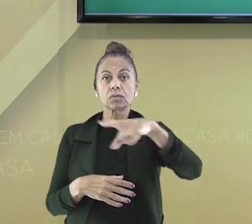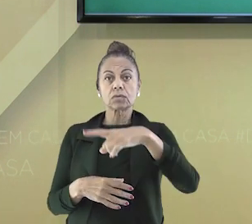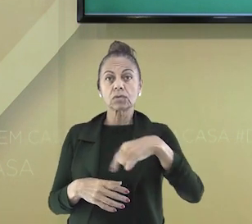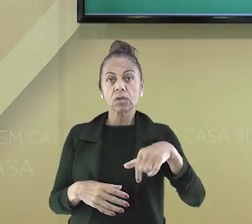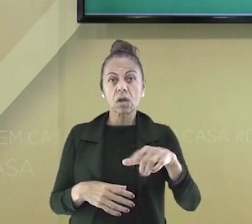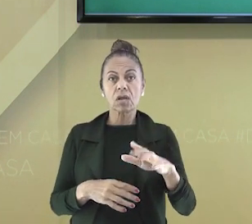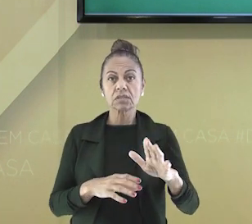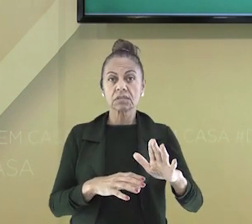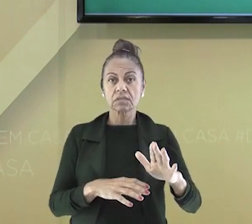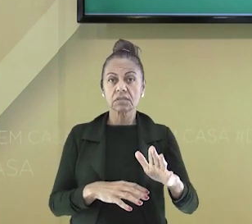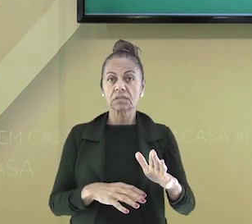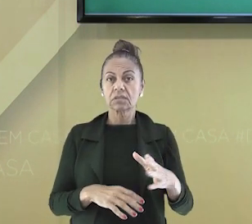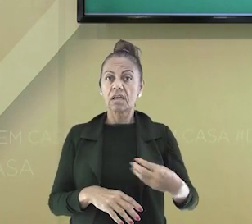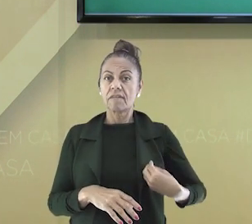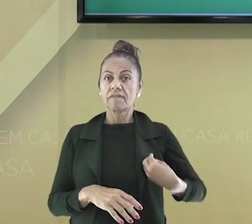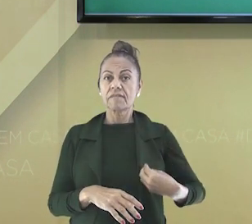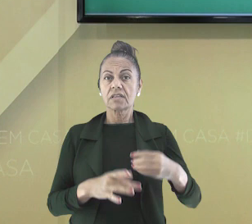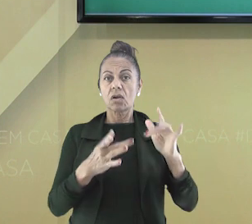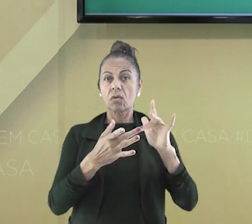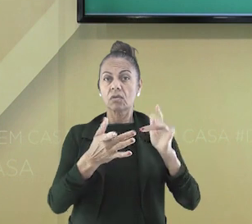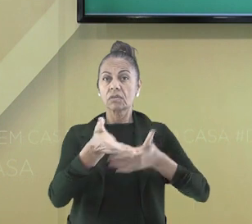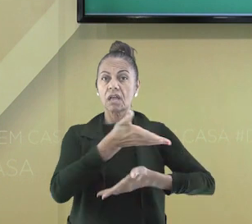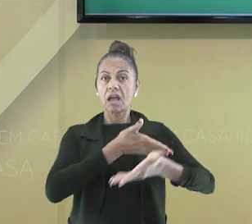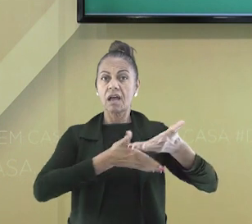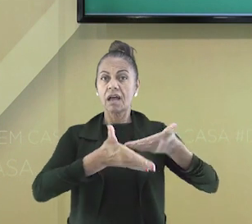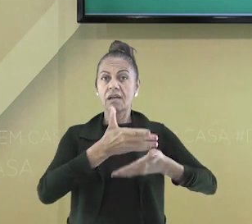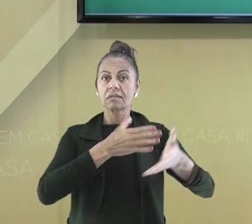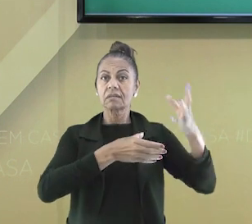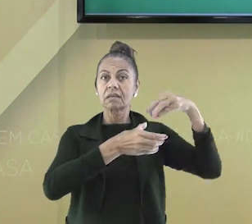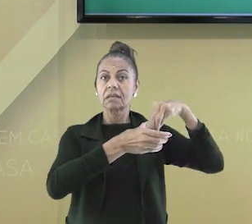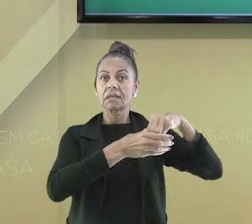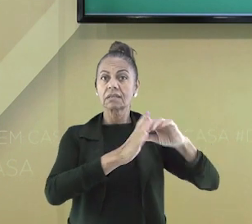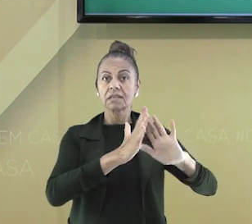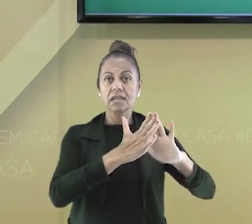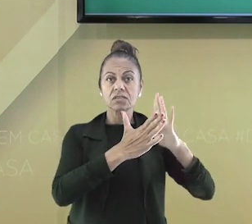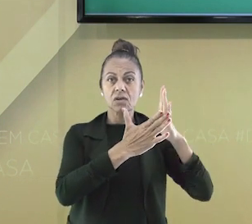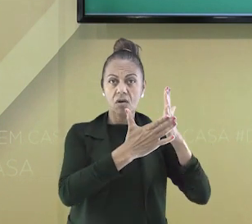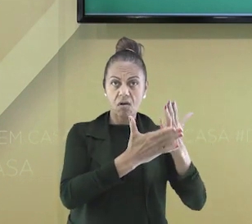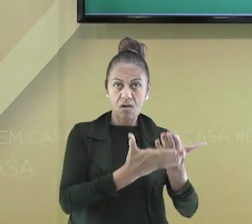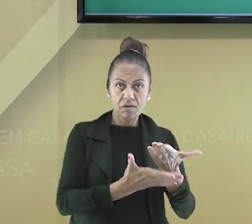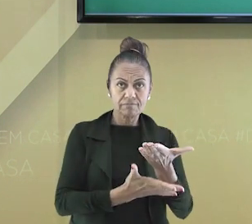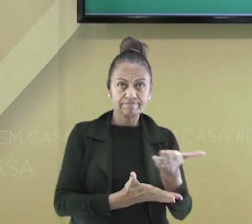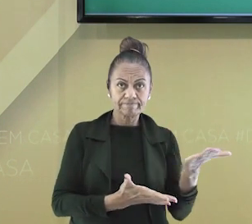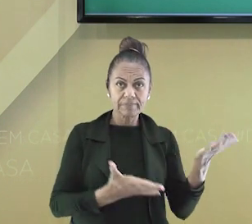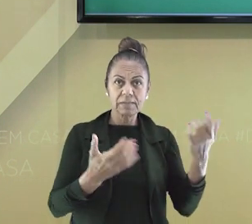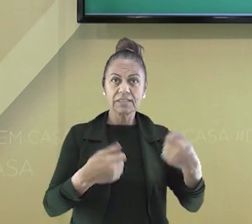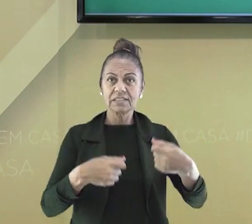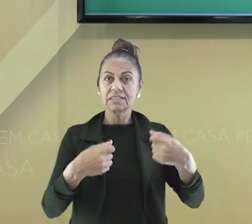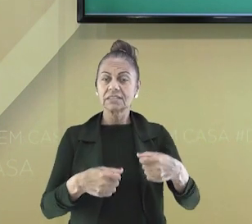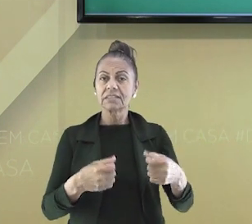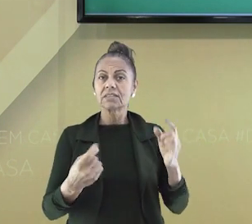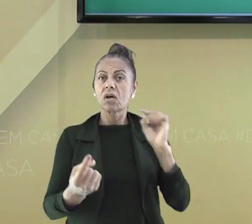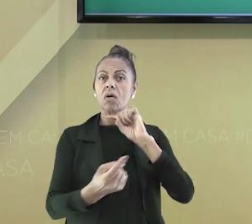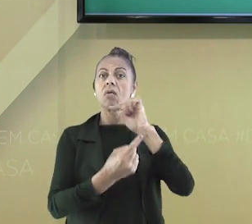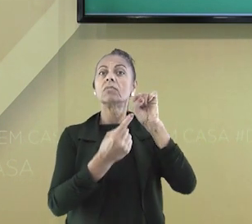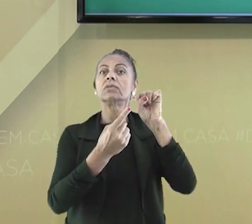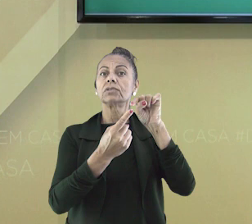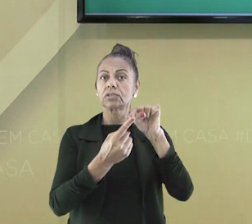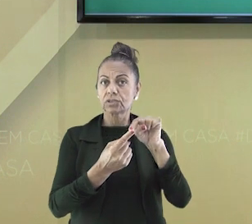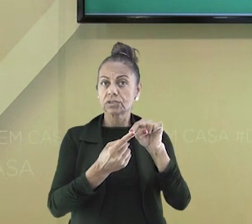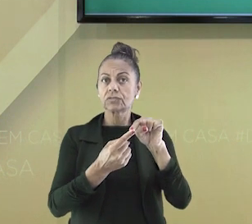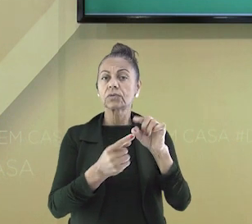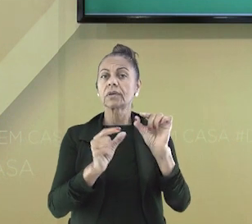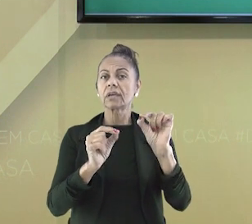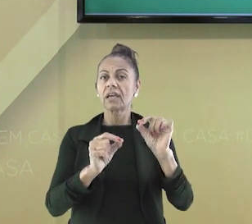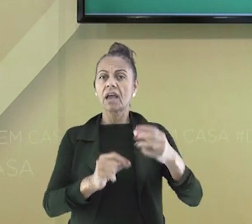podemos perceber que o nosso convívio escolar é tão importante e necessário para um propósito e um